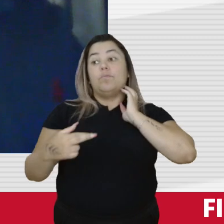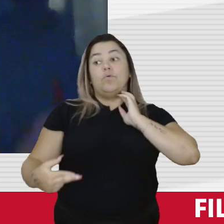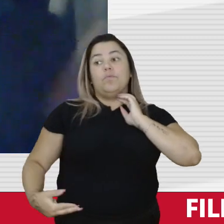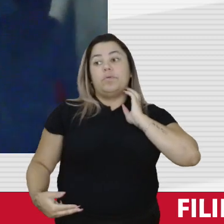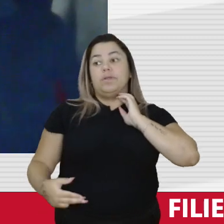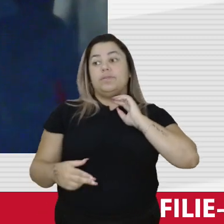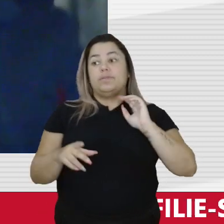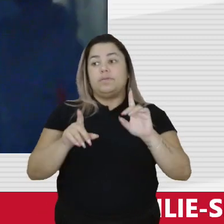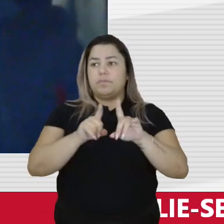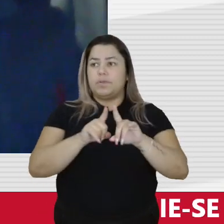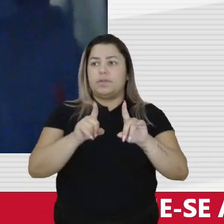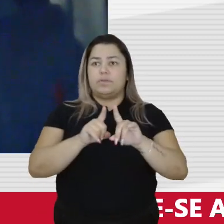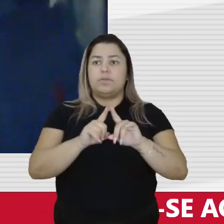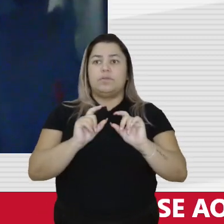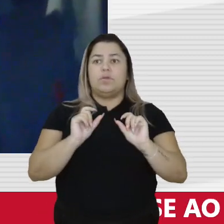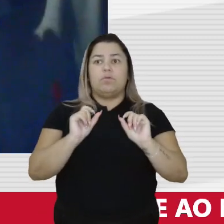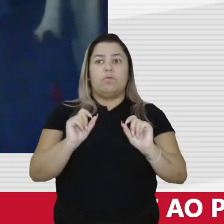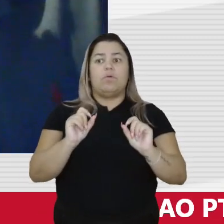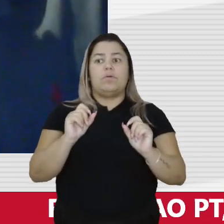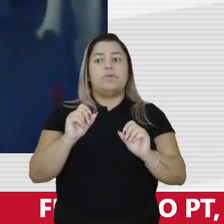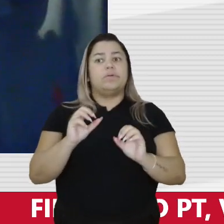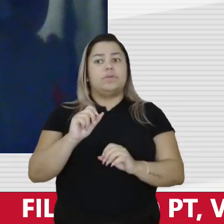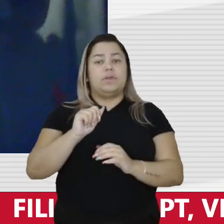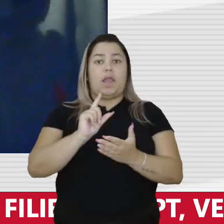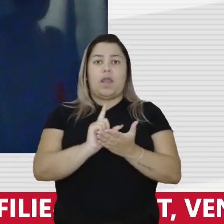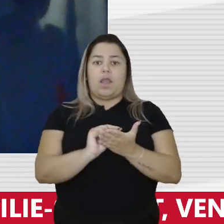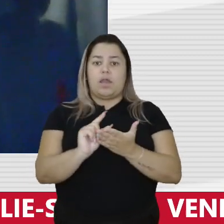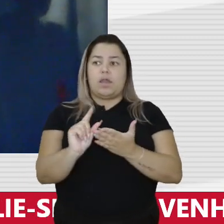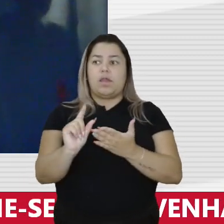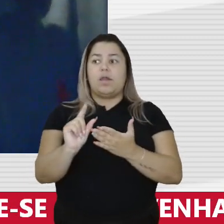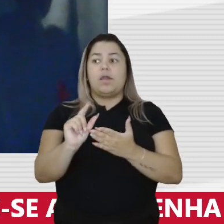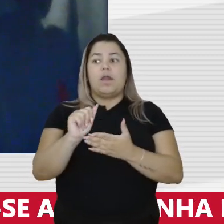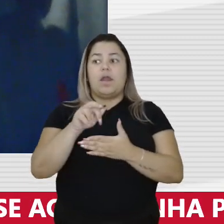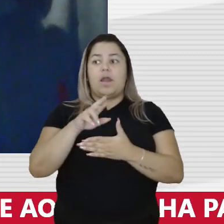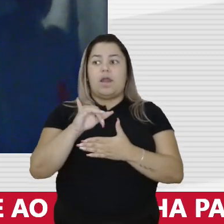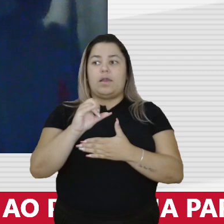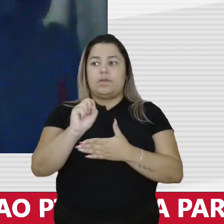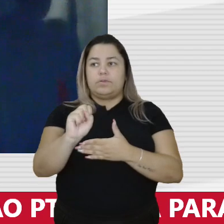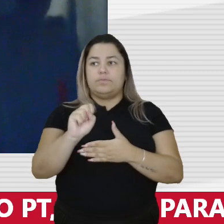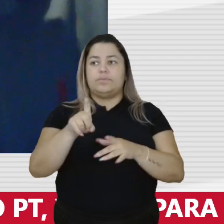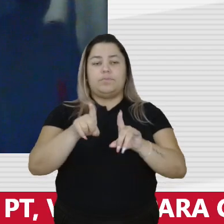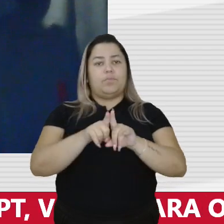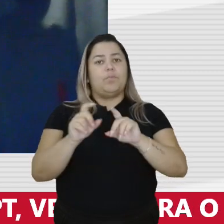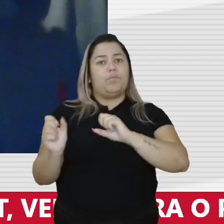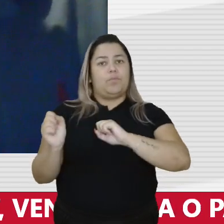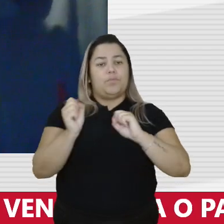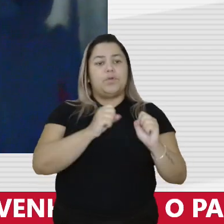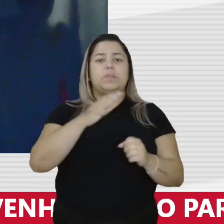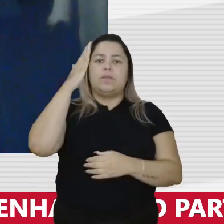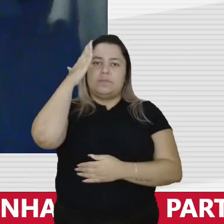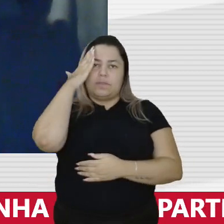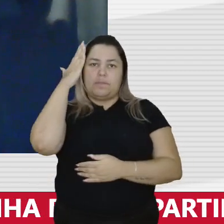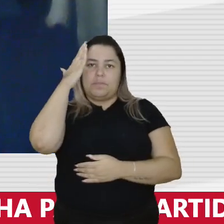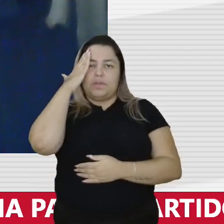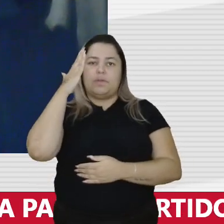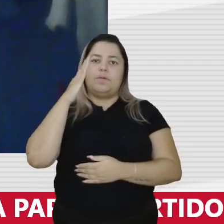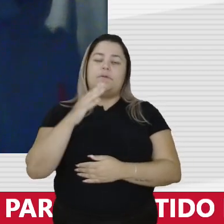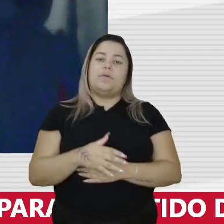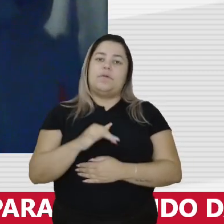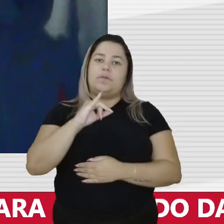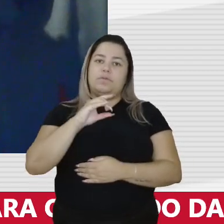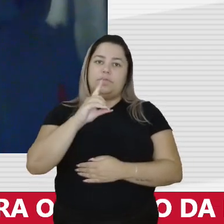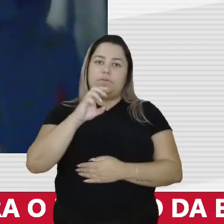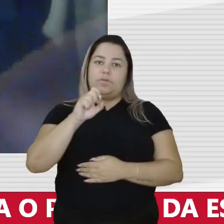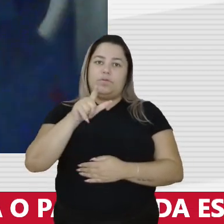que traz parte desse arquivo, e um chamado Poder e Saber, Ideologia e Campo